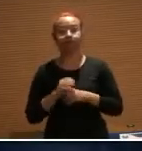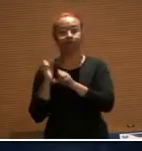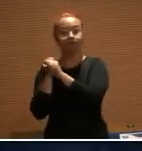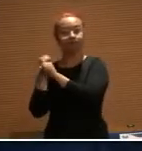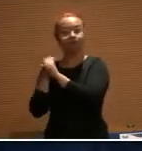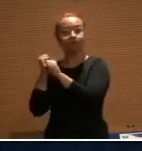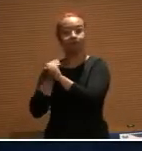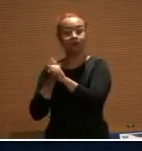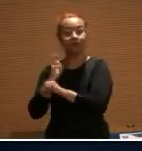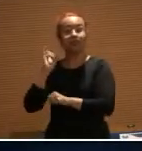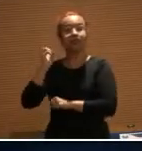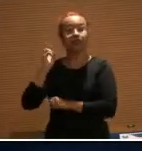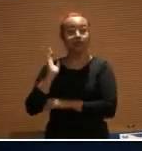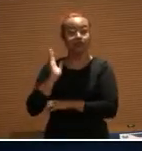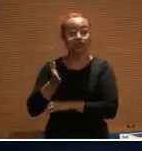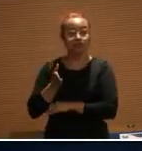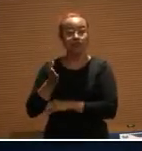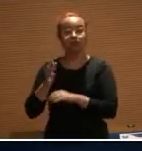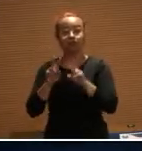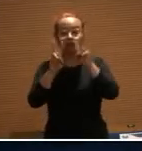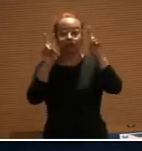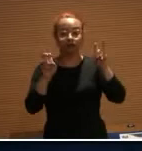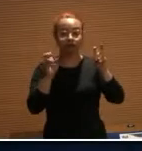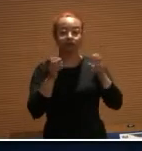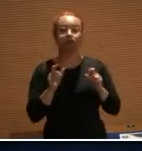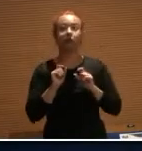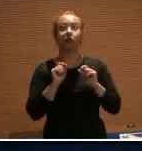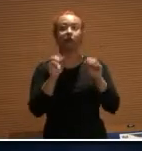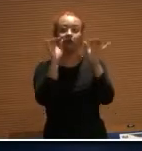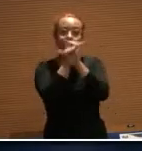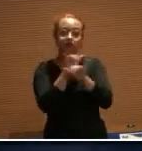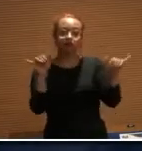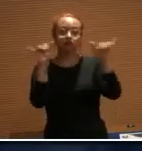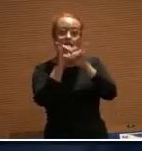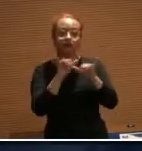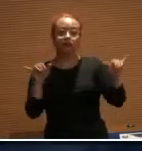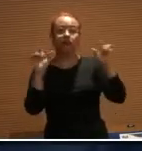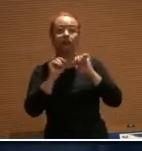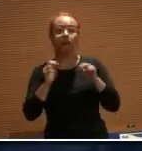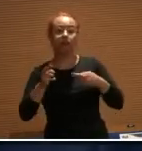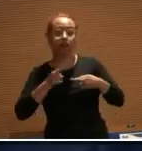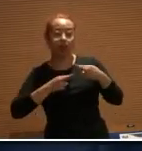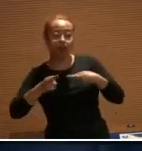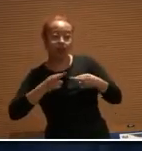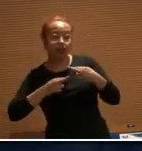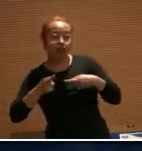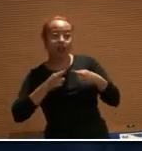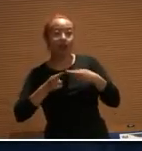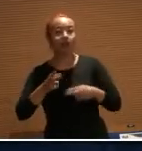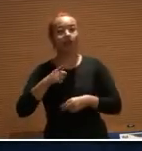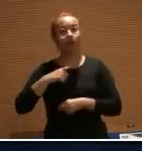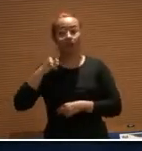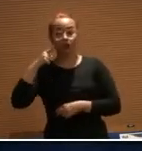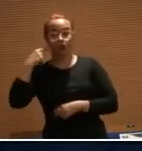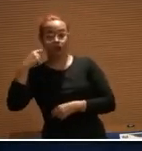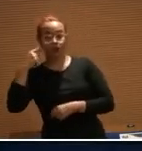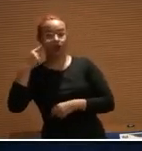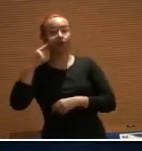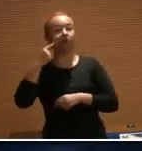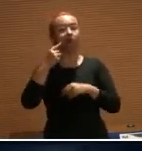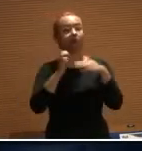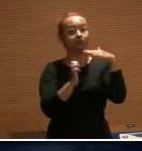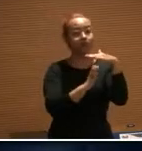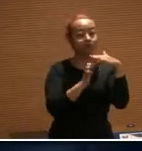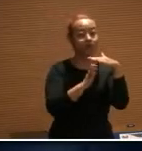E um dos temas que enfrentamos é exatamente a questão da relação existente entre o advogado e as empresas